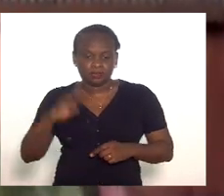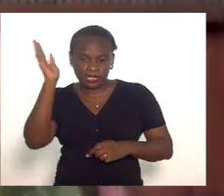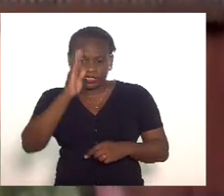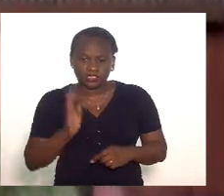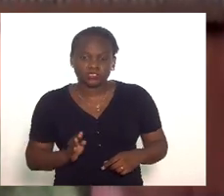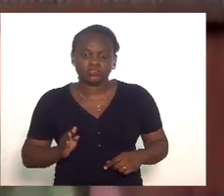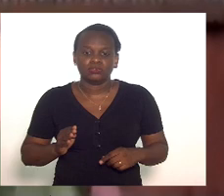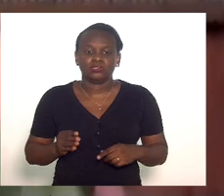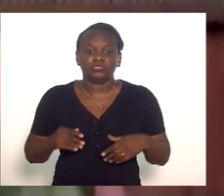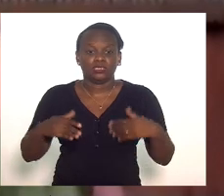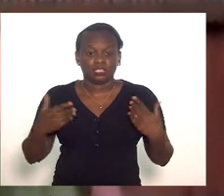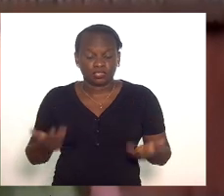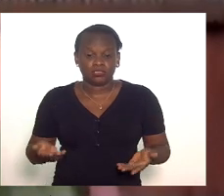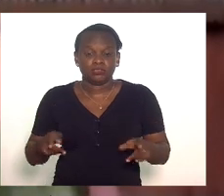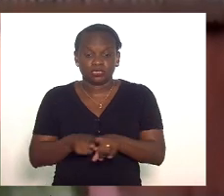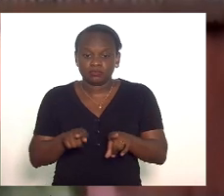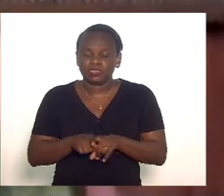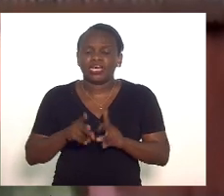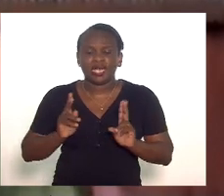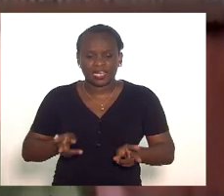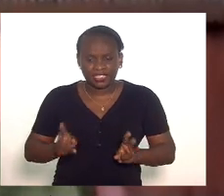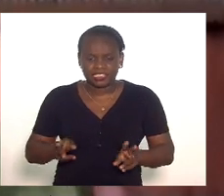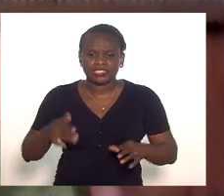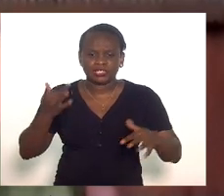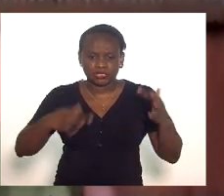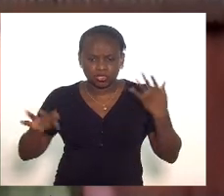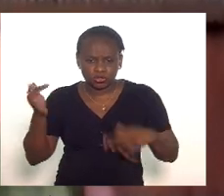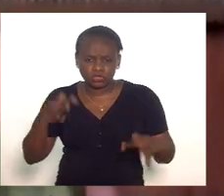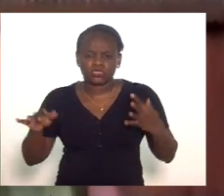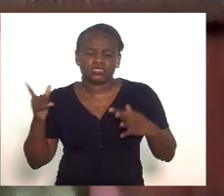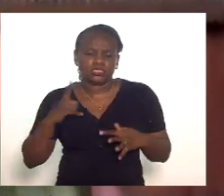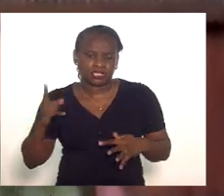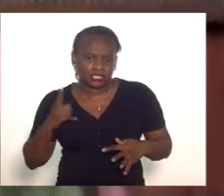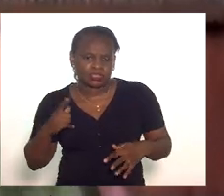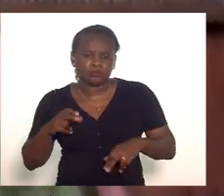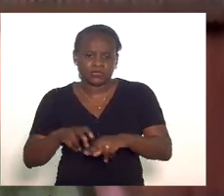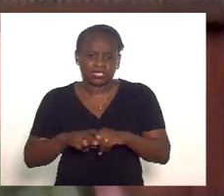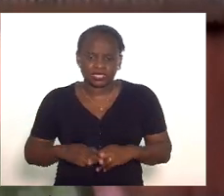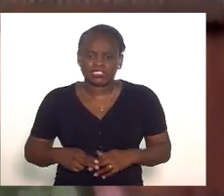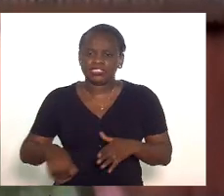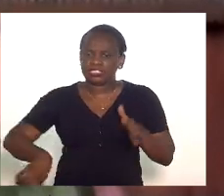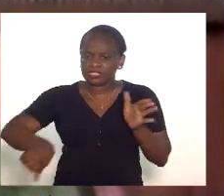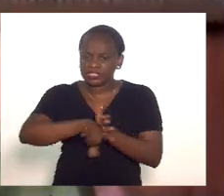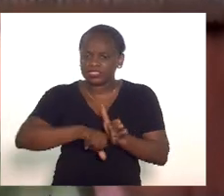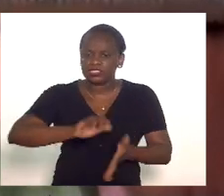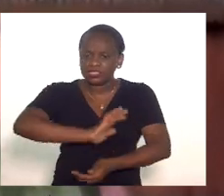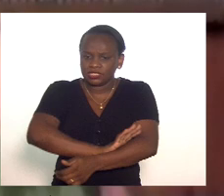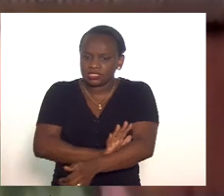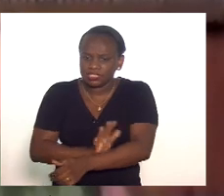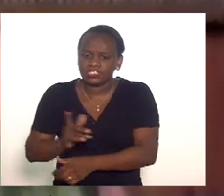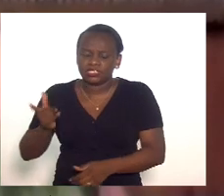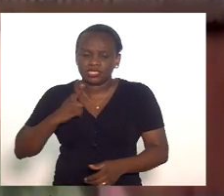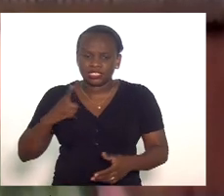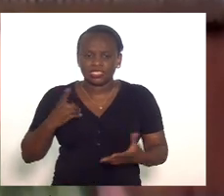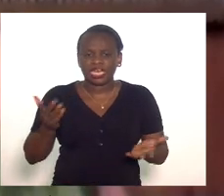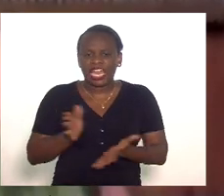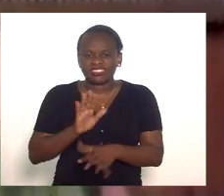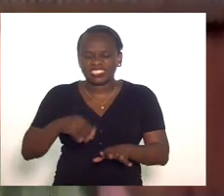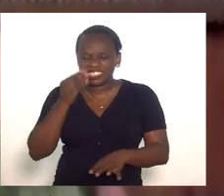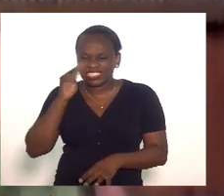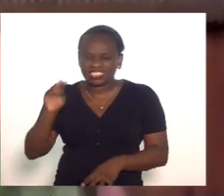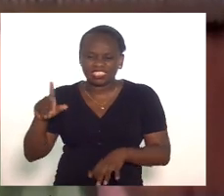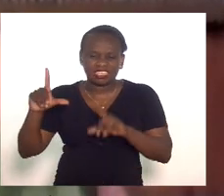Brasil o quanto ainda as dores provenientes dos crimes raciais são minimizadas